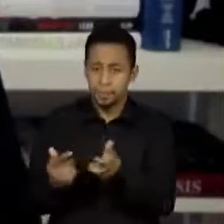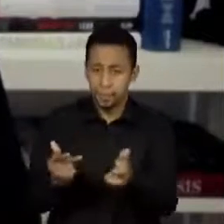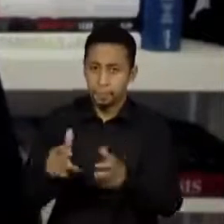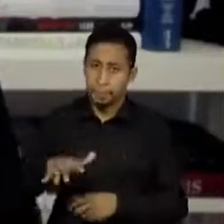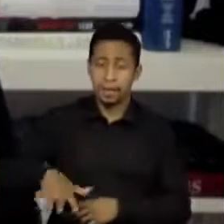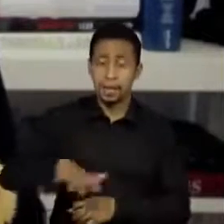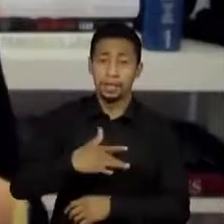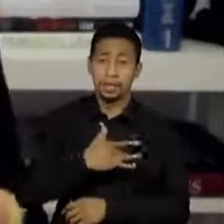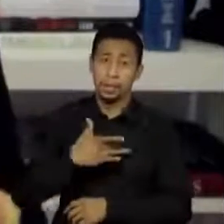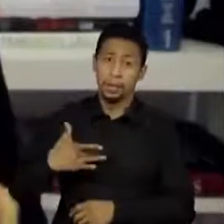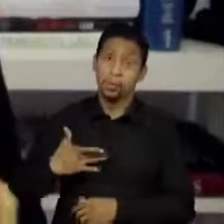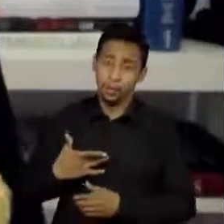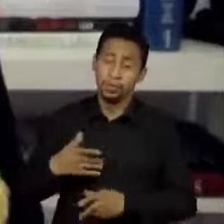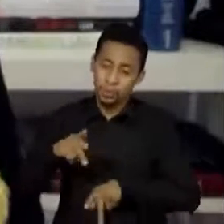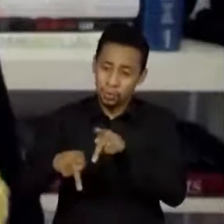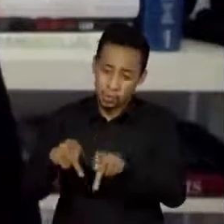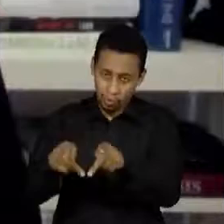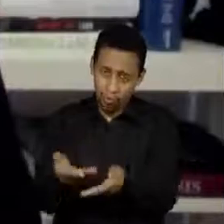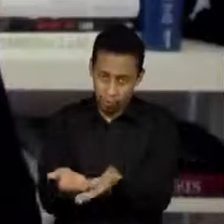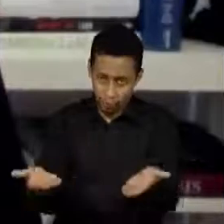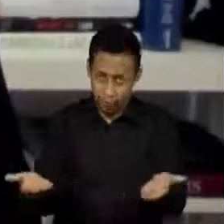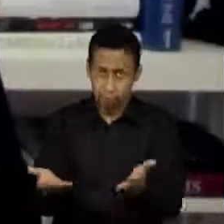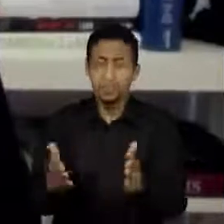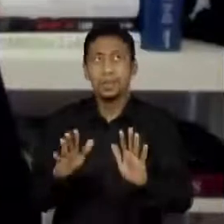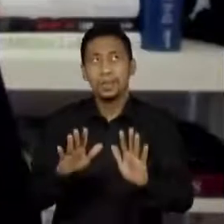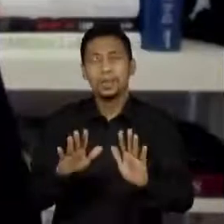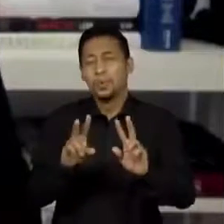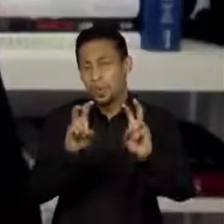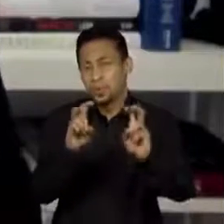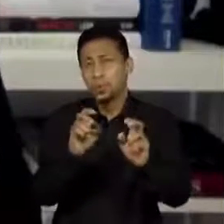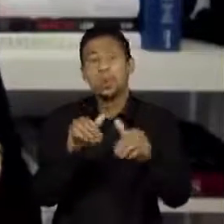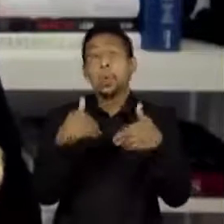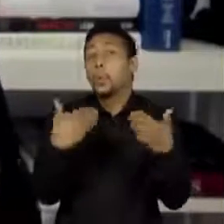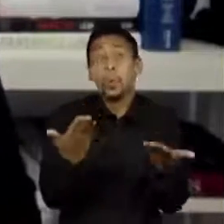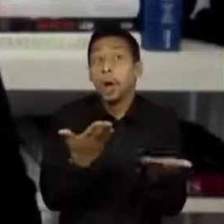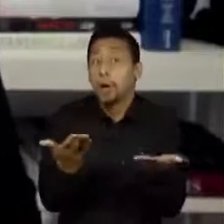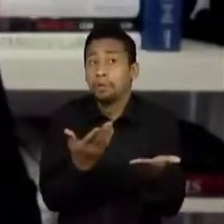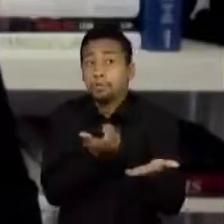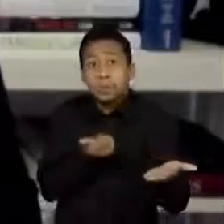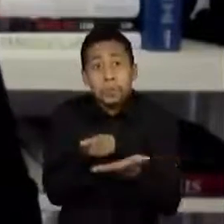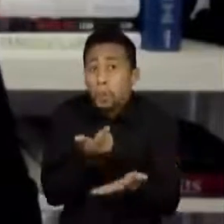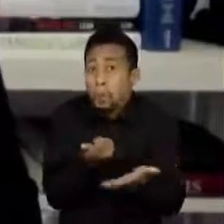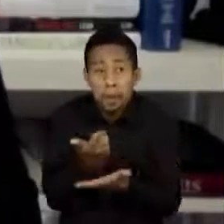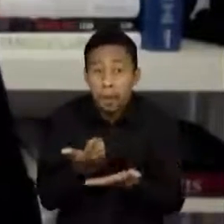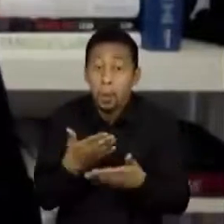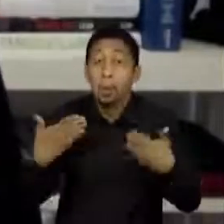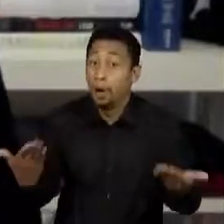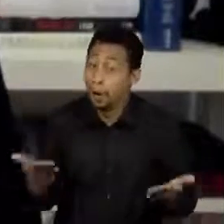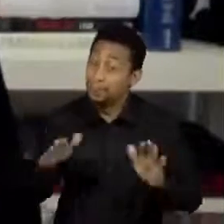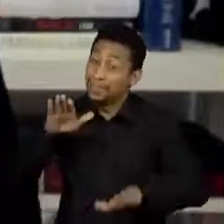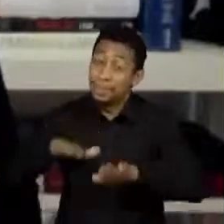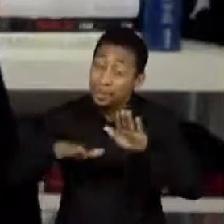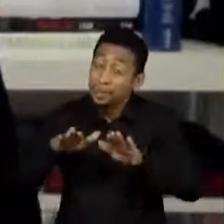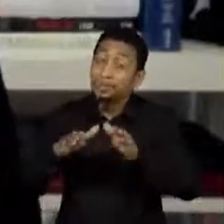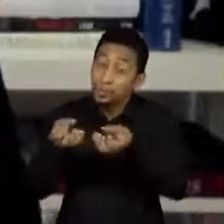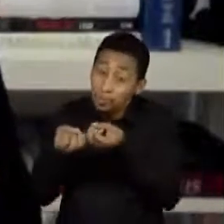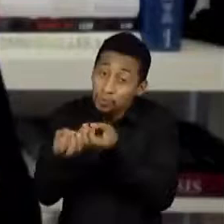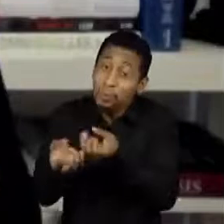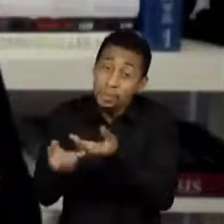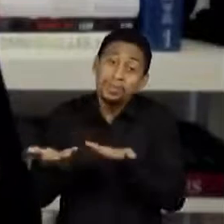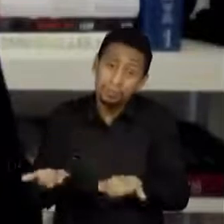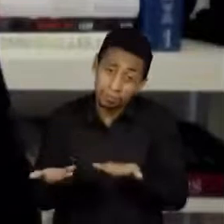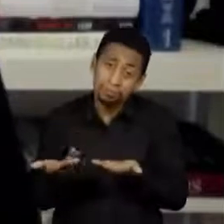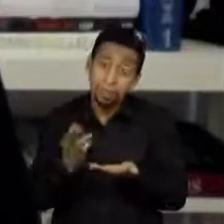Em relação a que vacinas comprar, eu acho que isso vai depender muito desses tipos de resultado, mas